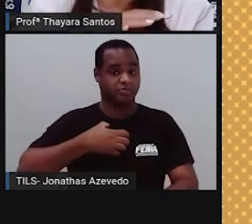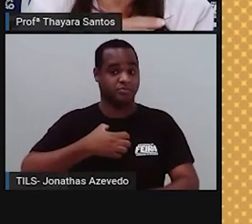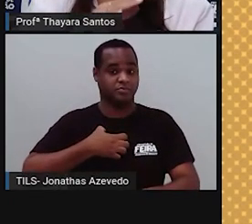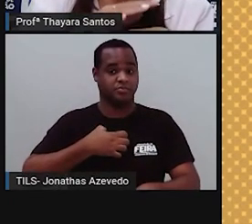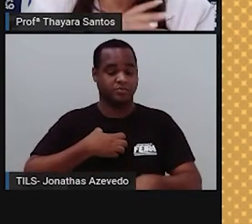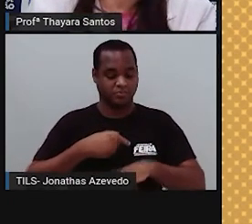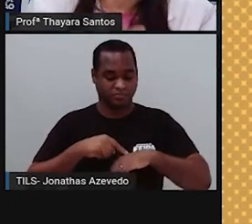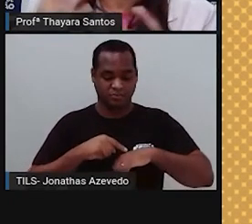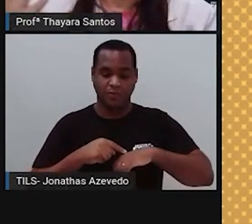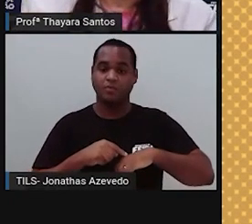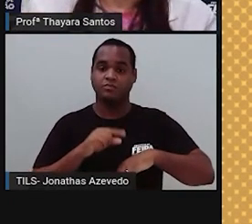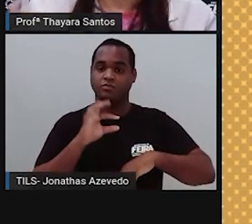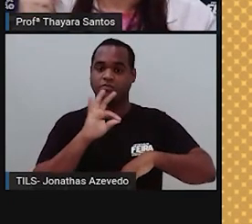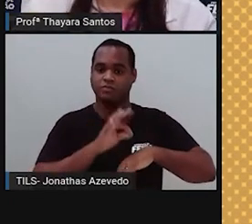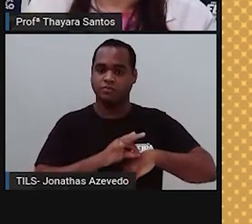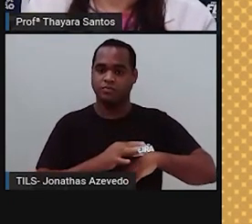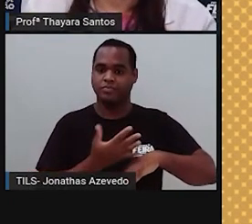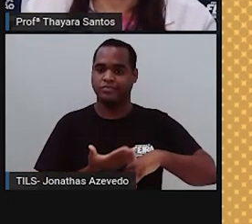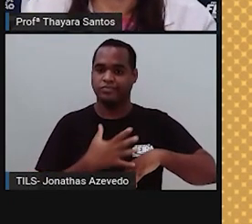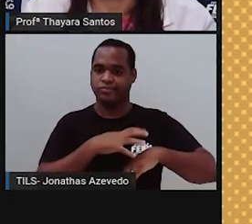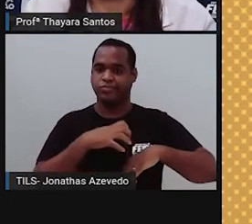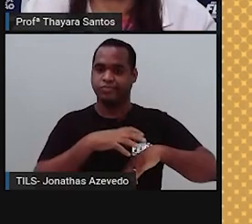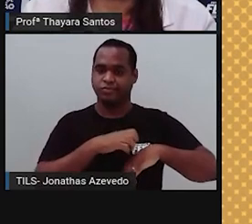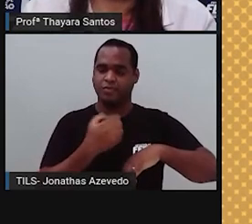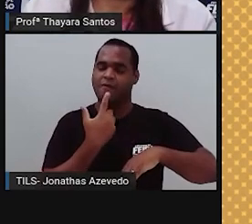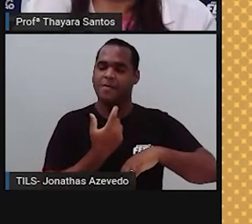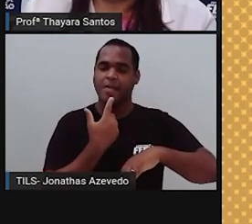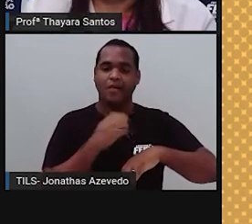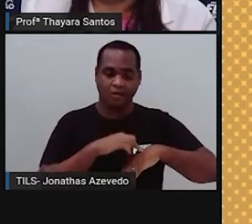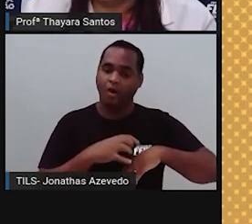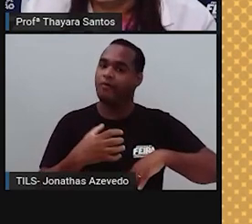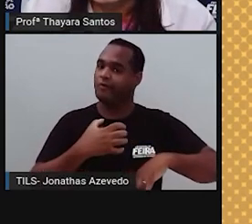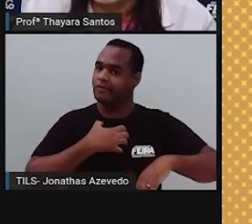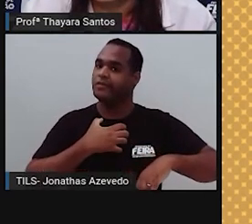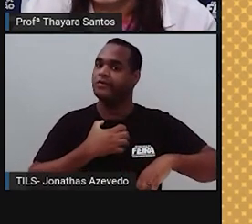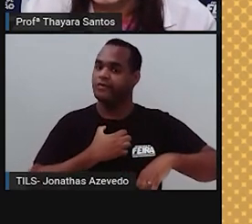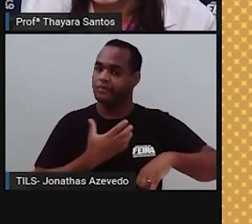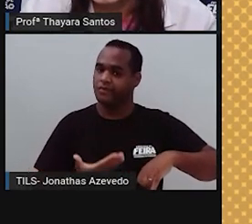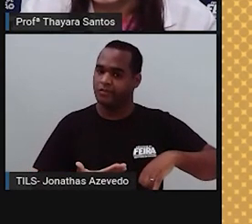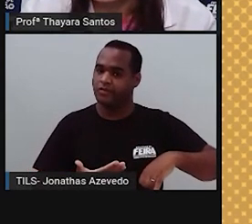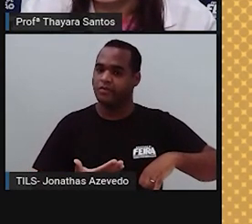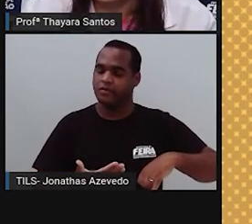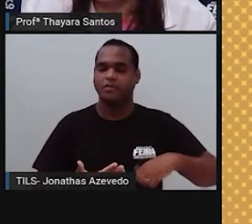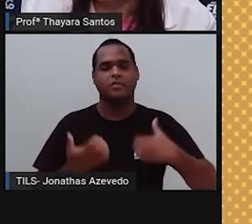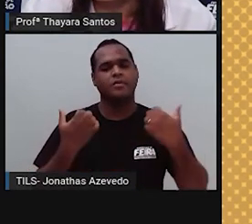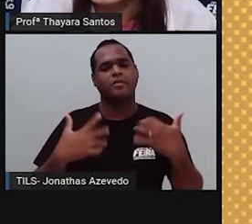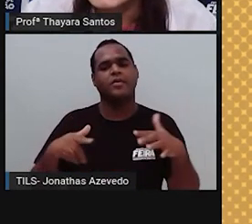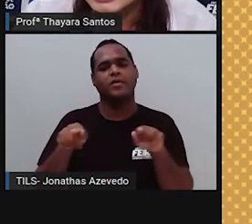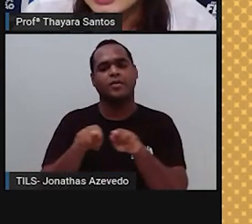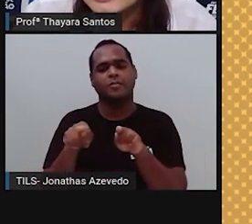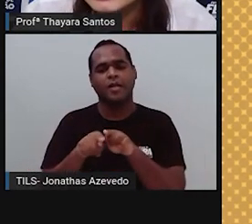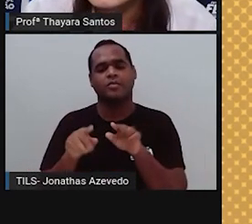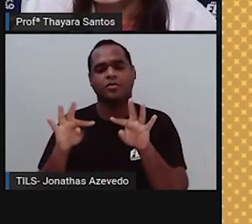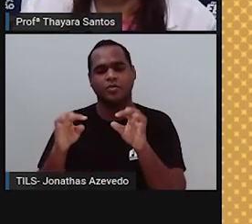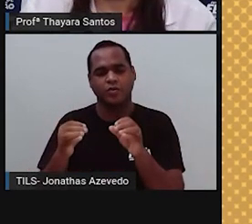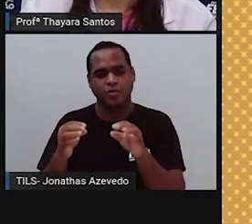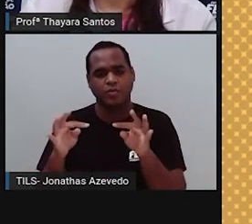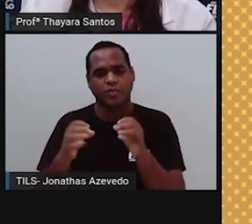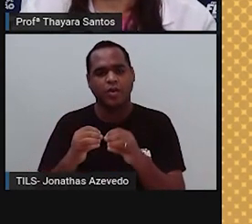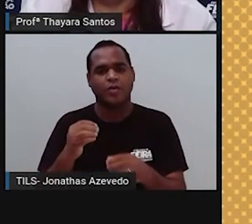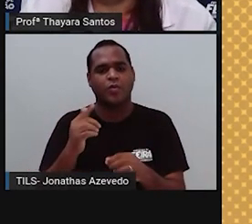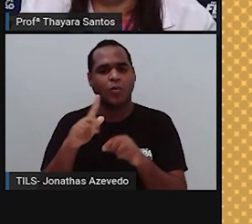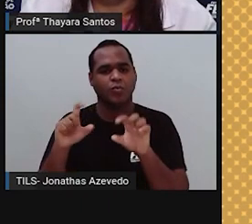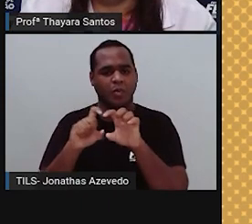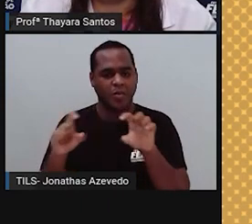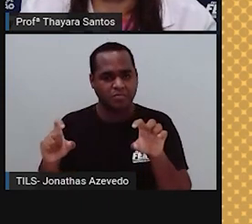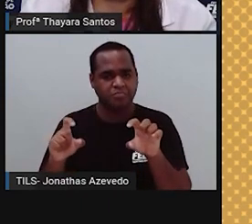ali uma pressão. E isso é essa estrutura que faz essa percepção. O corpúsculo de Krause, ele é